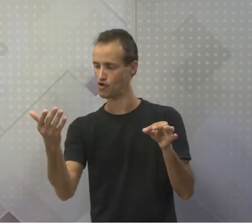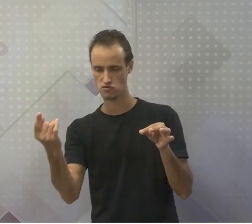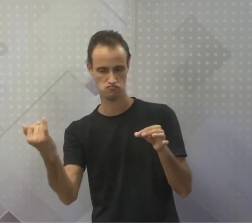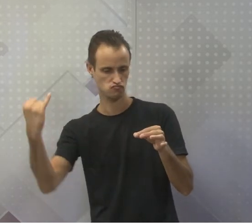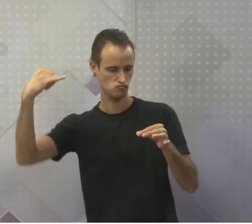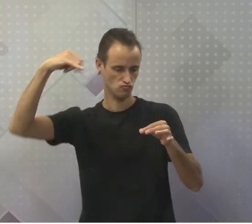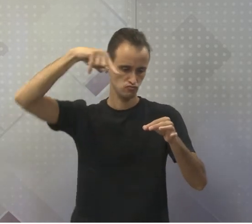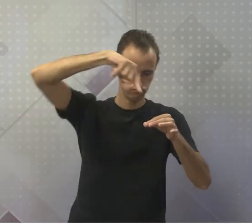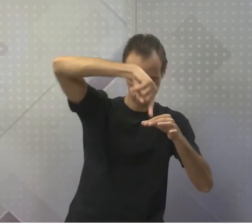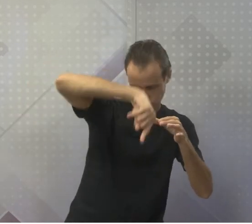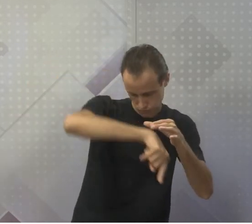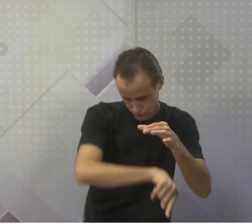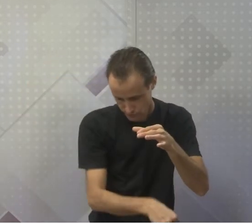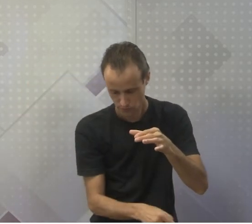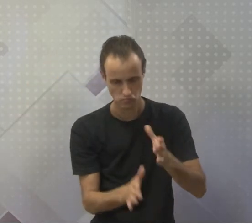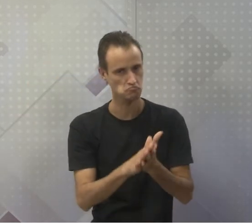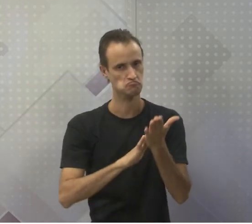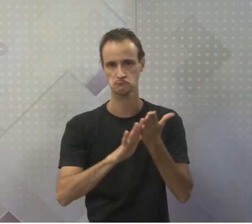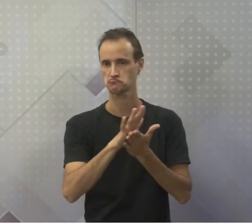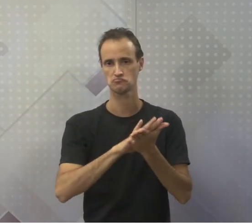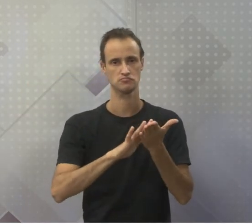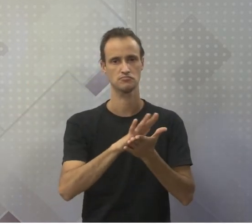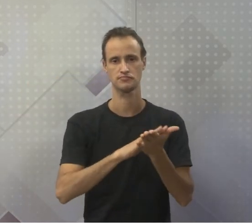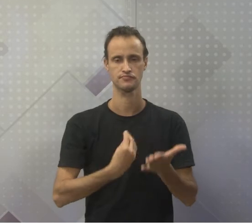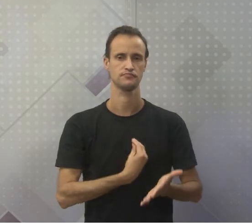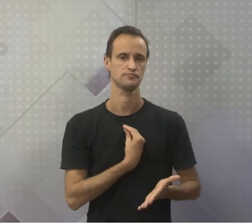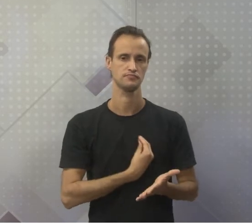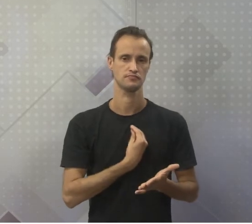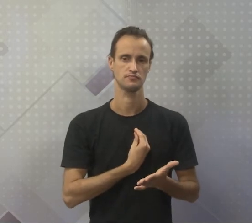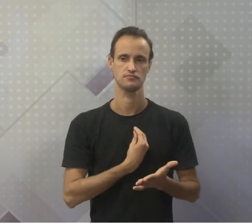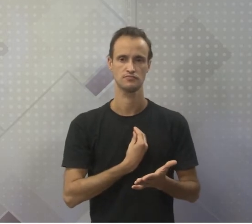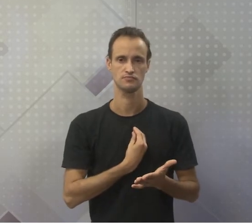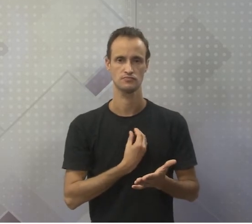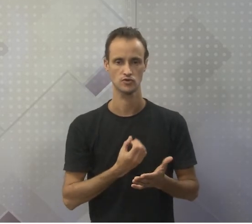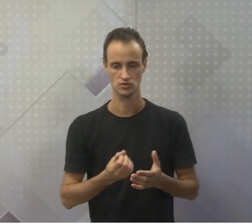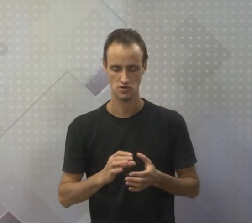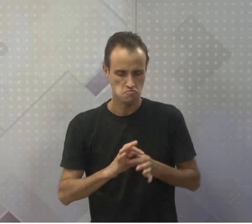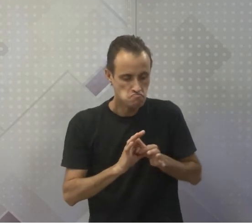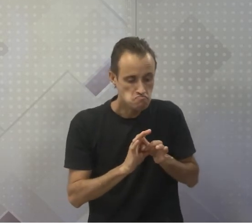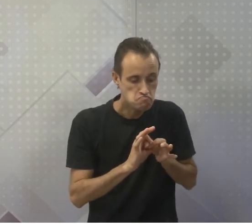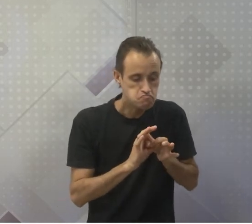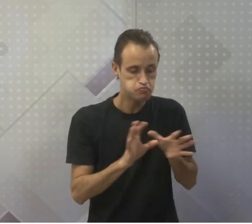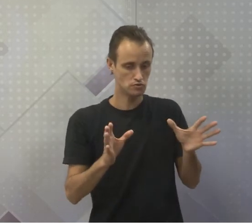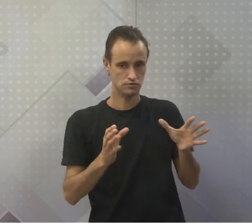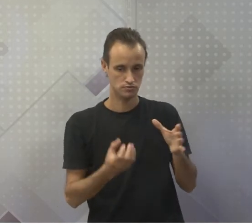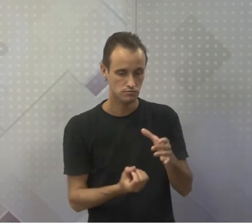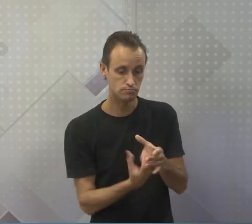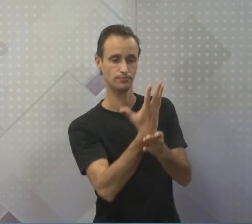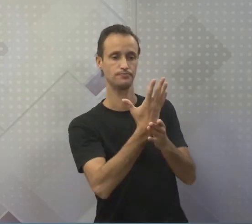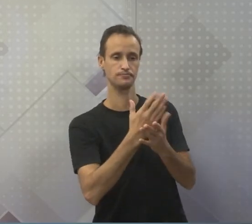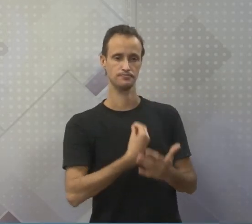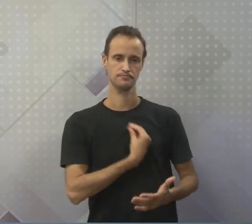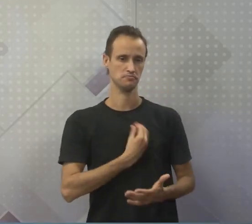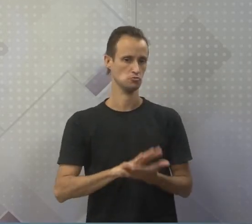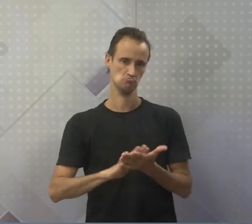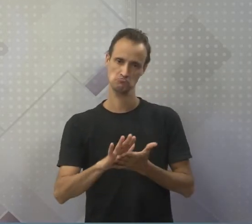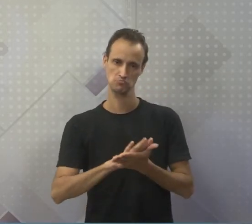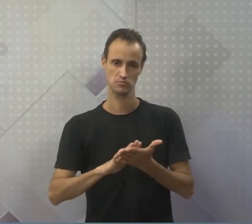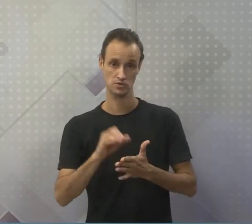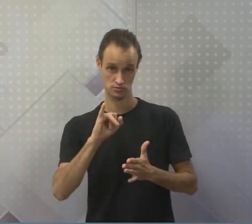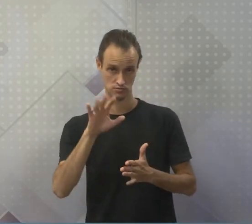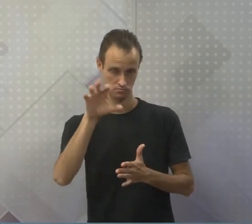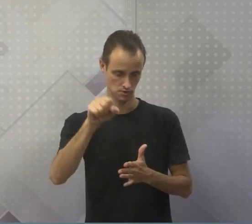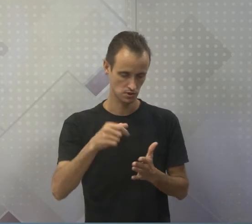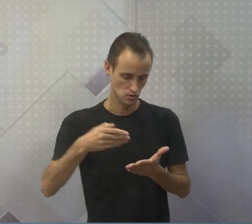chega aqui dentro. Então, ele mostrou que a vida não era gerada espontaneamente, definitivamente. Se você pegar a